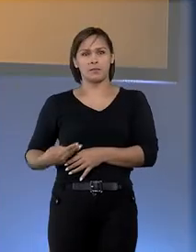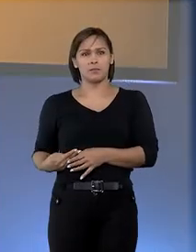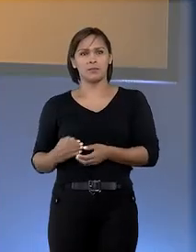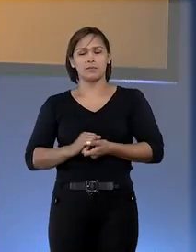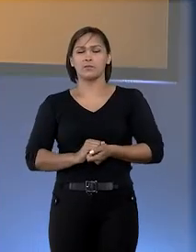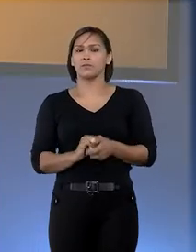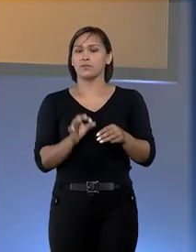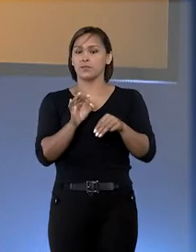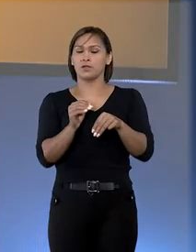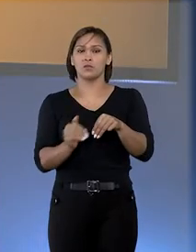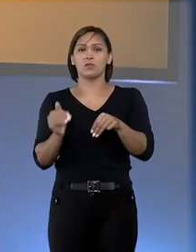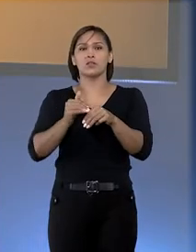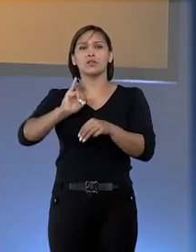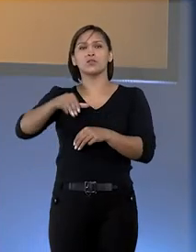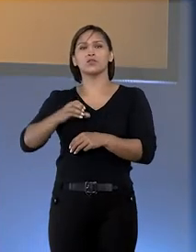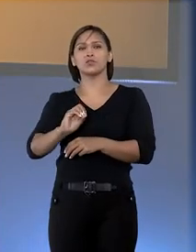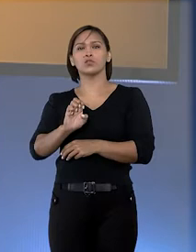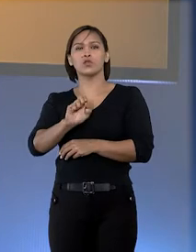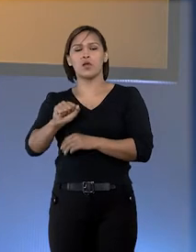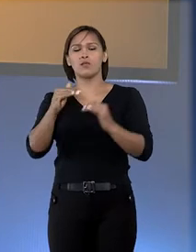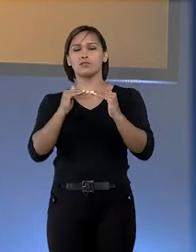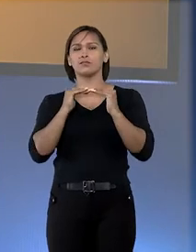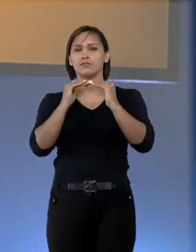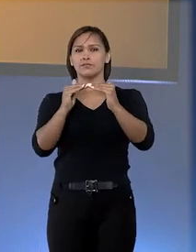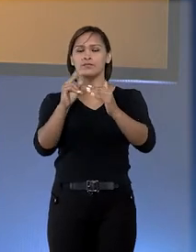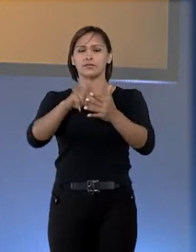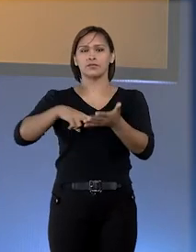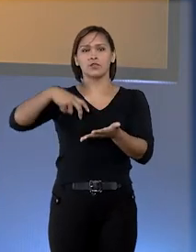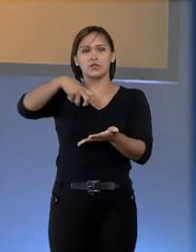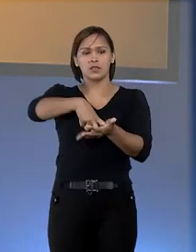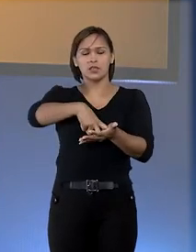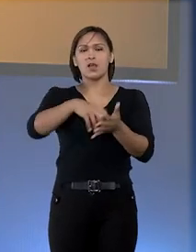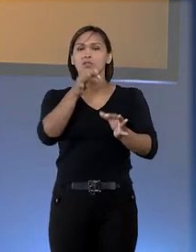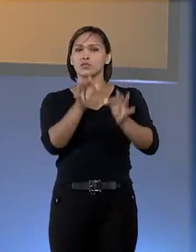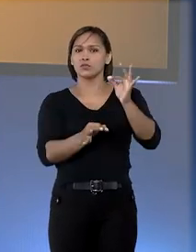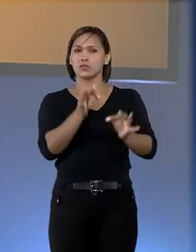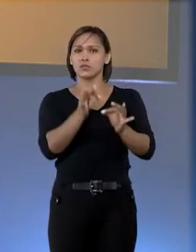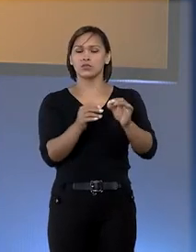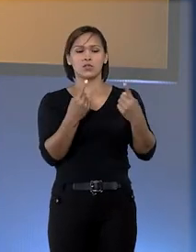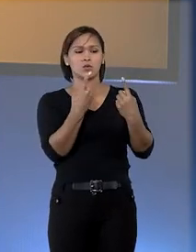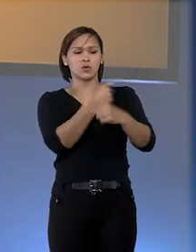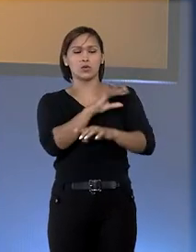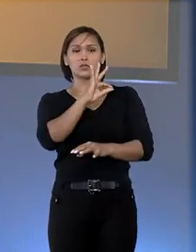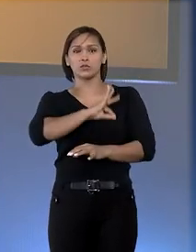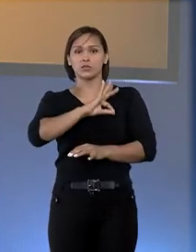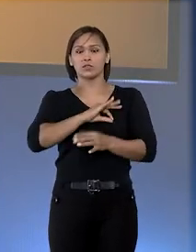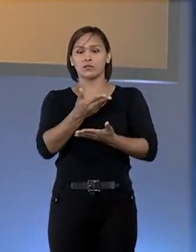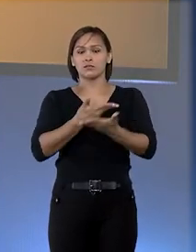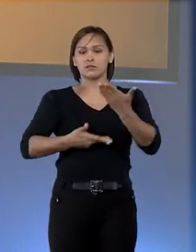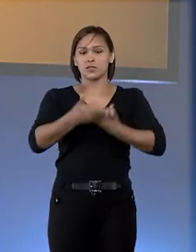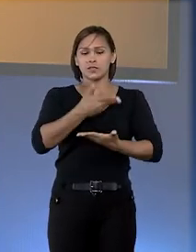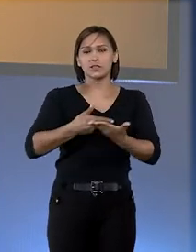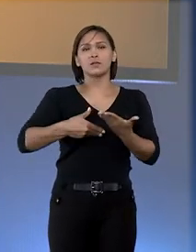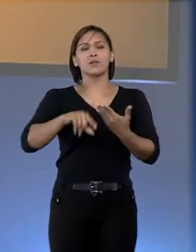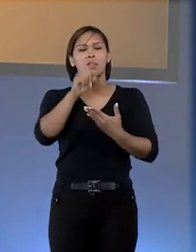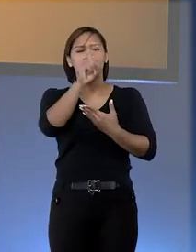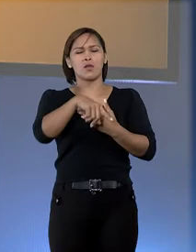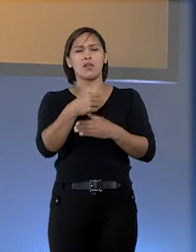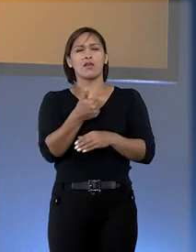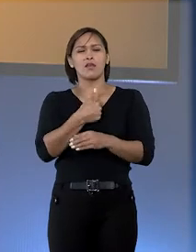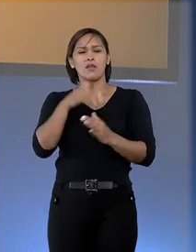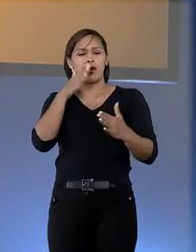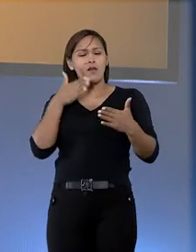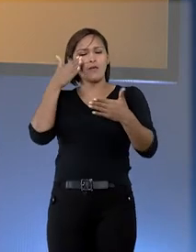O ministro Joel Ilan Paciorni que restabeleceu condenações do júri contra policiais que participaram da operação